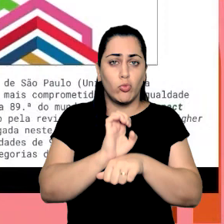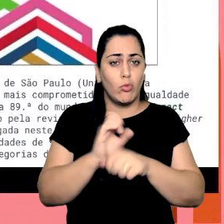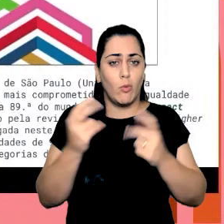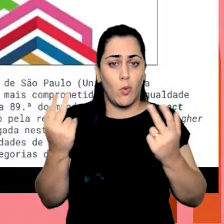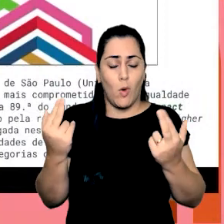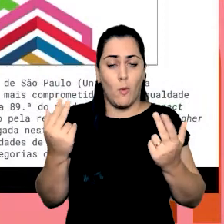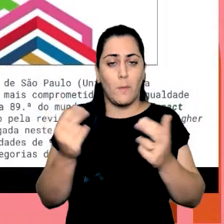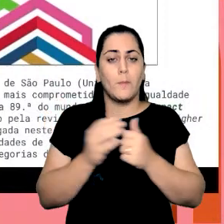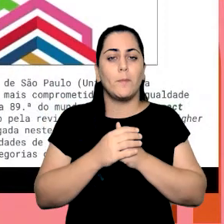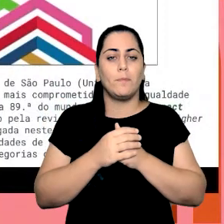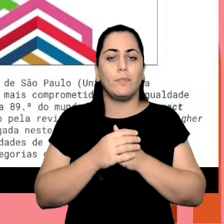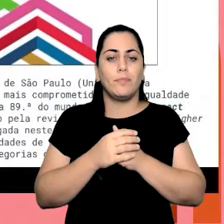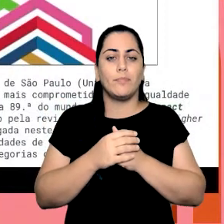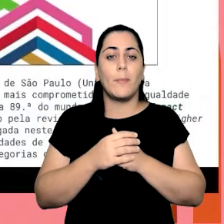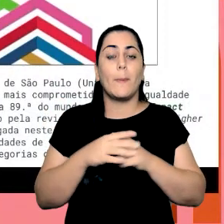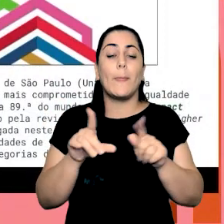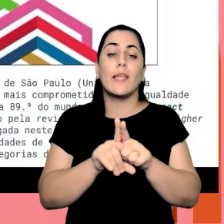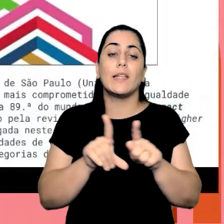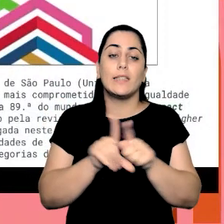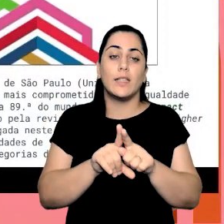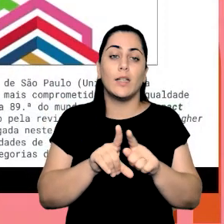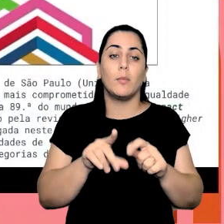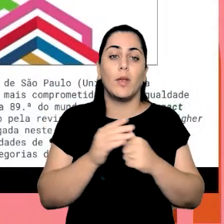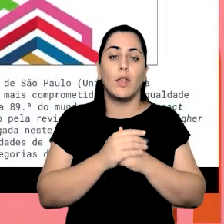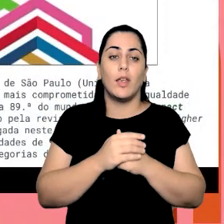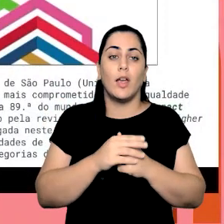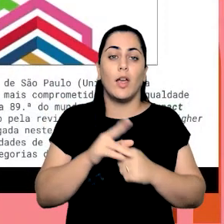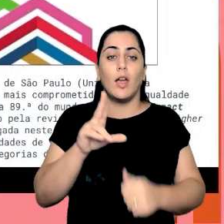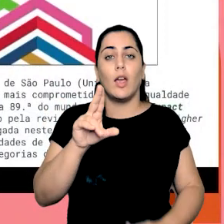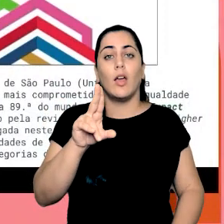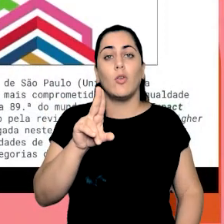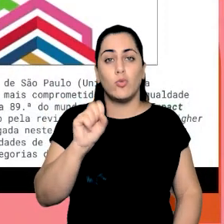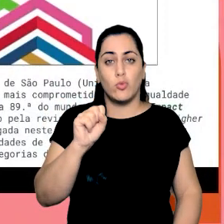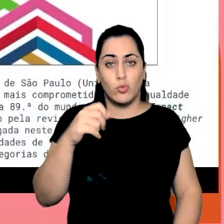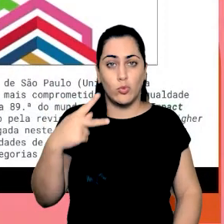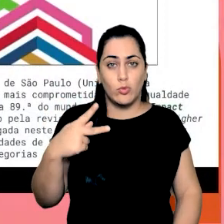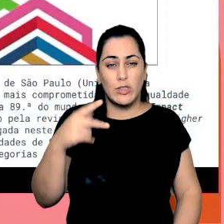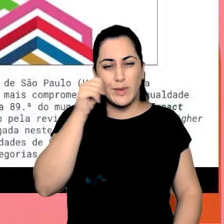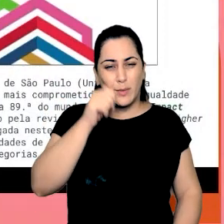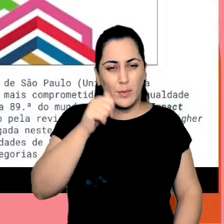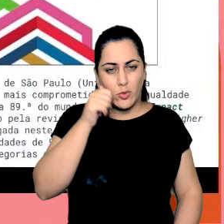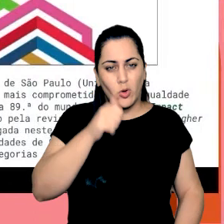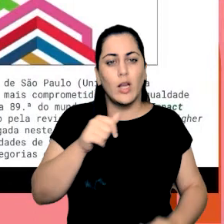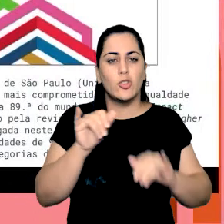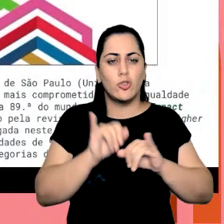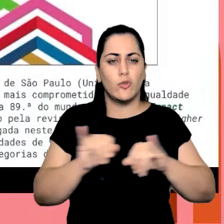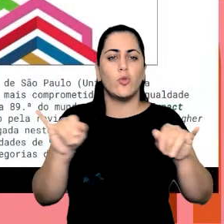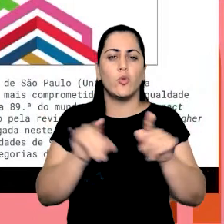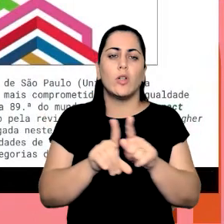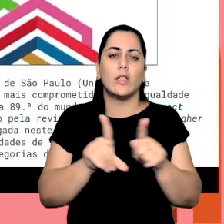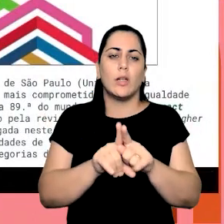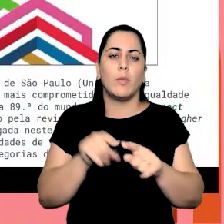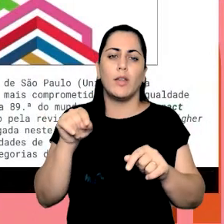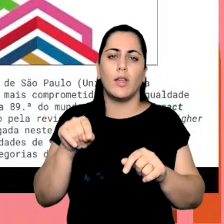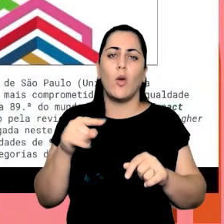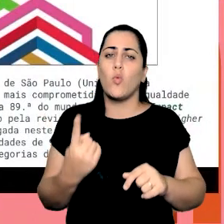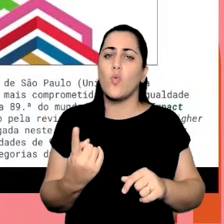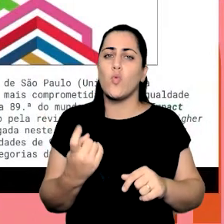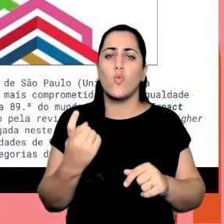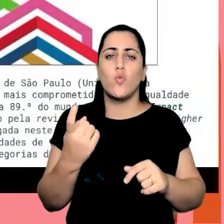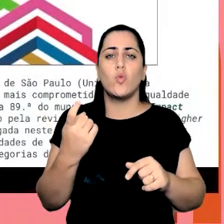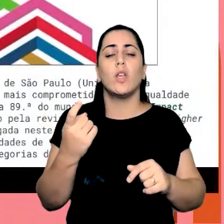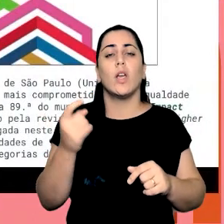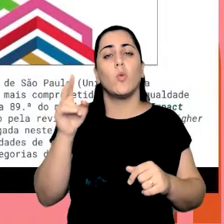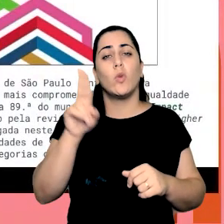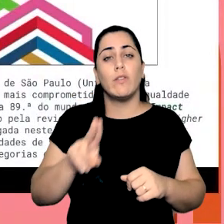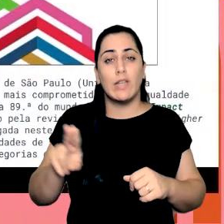e a USP Mulheres também divulga e tem o orgulho de dizer que a USP é a única universidade